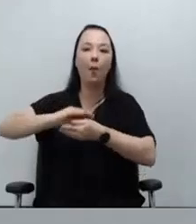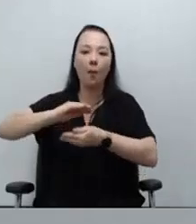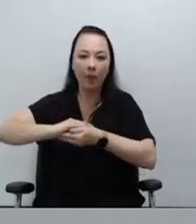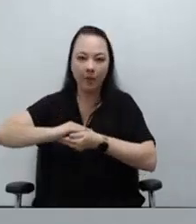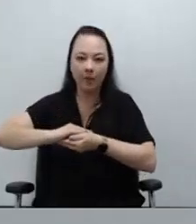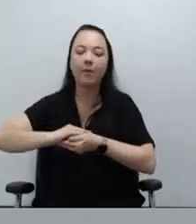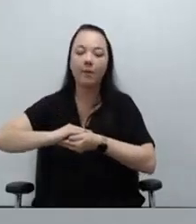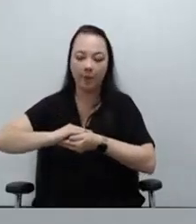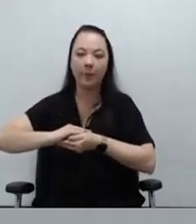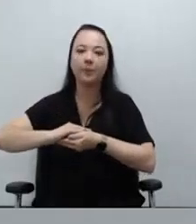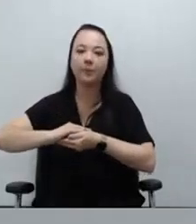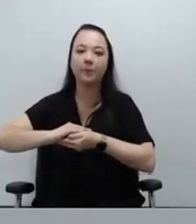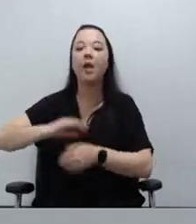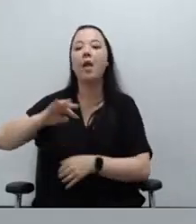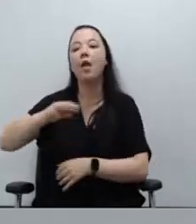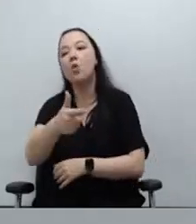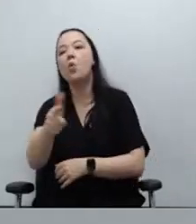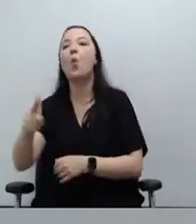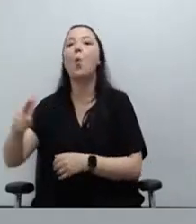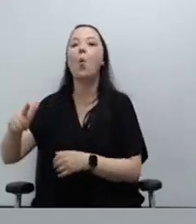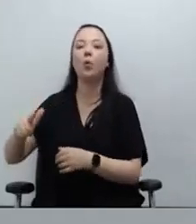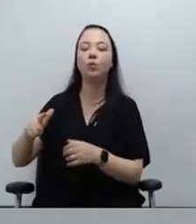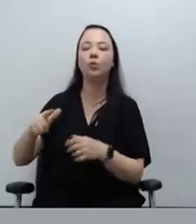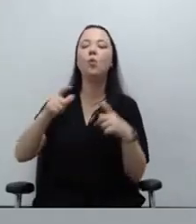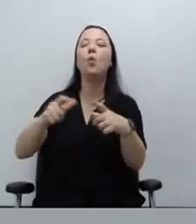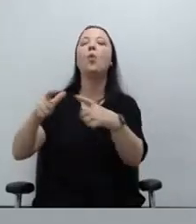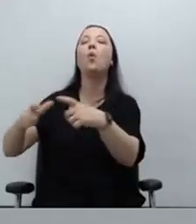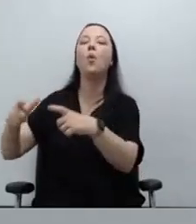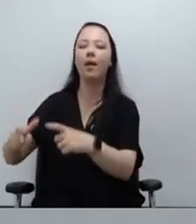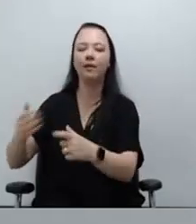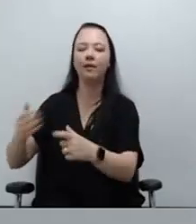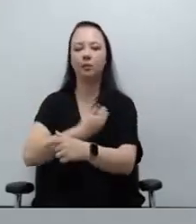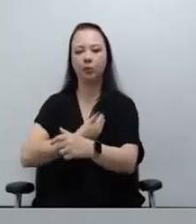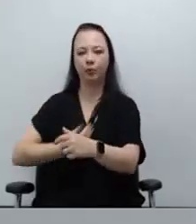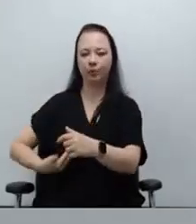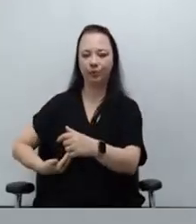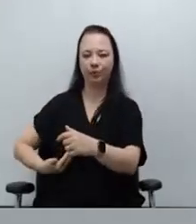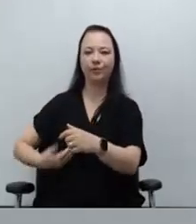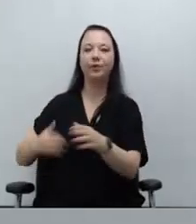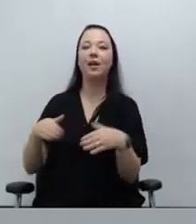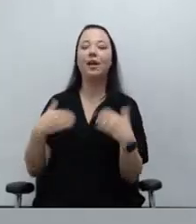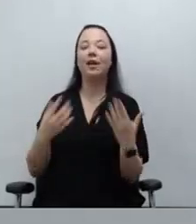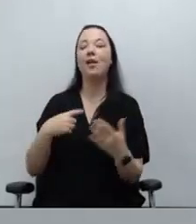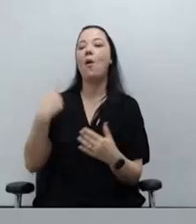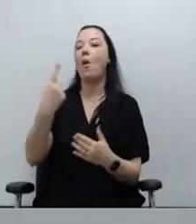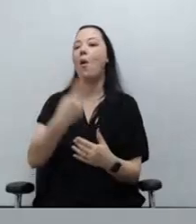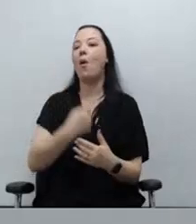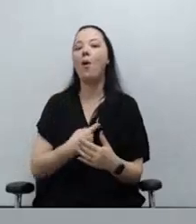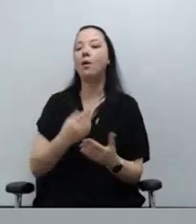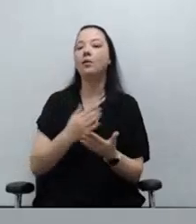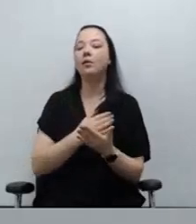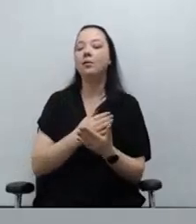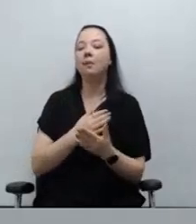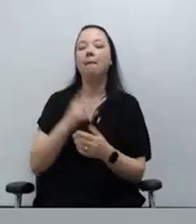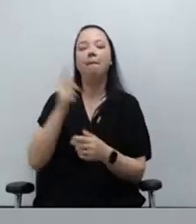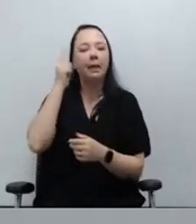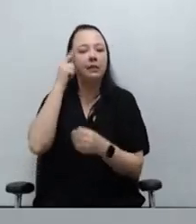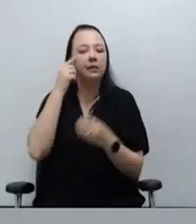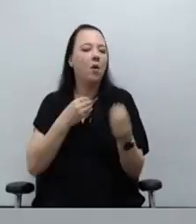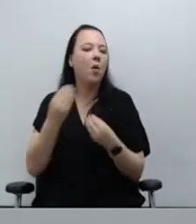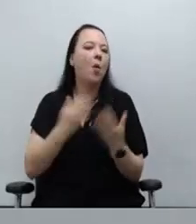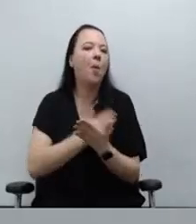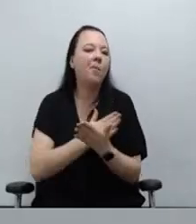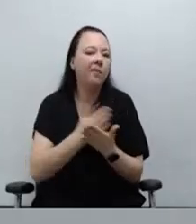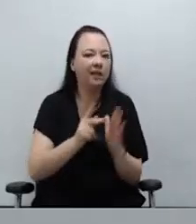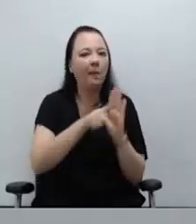que o governo tem, espaços públicos, e, então, nós fomos tratar no início do nosso projeto, que nós já entramos em